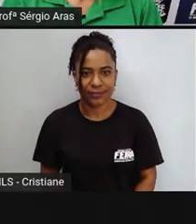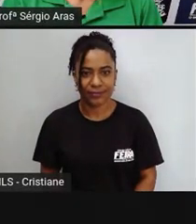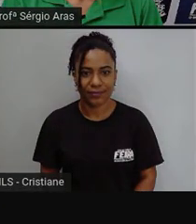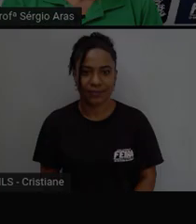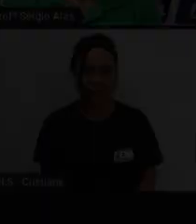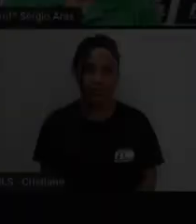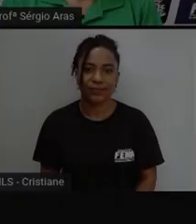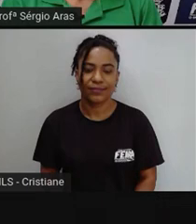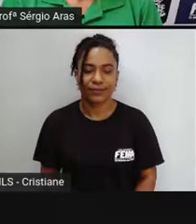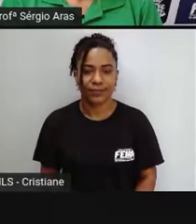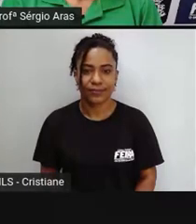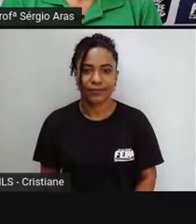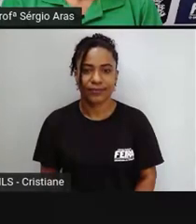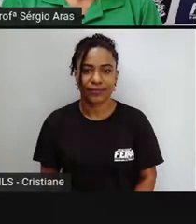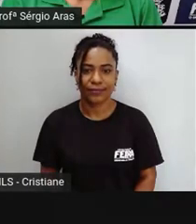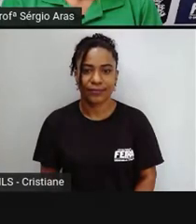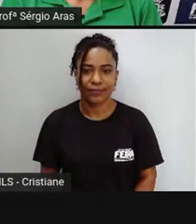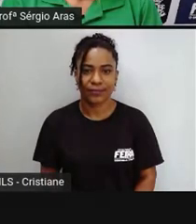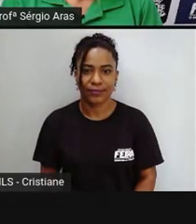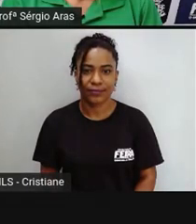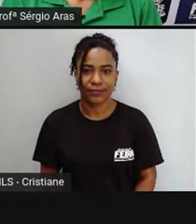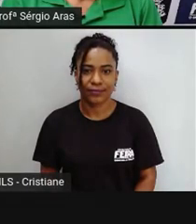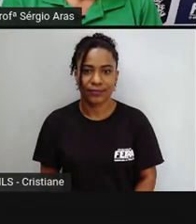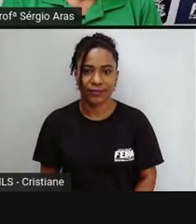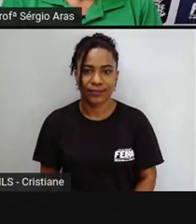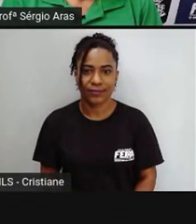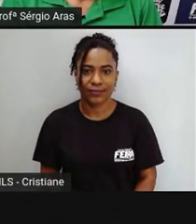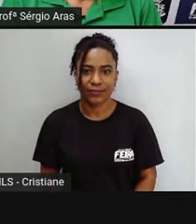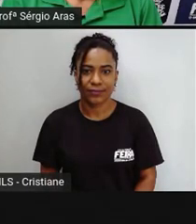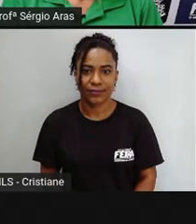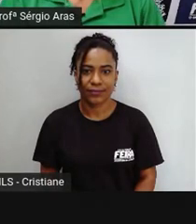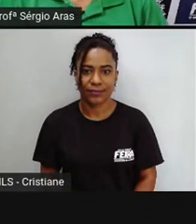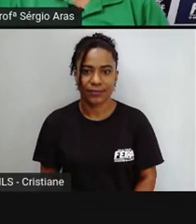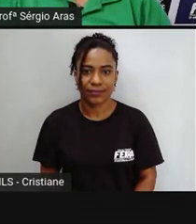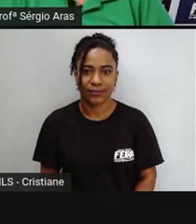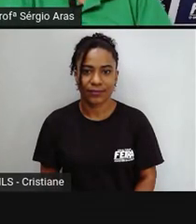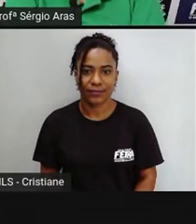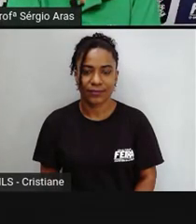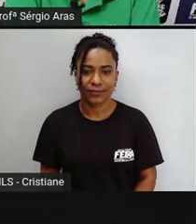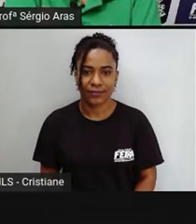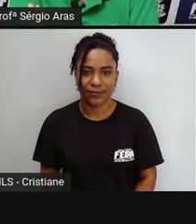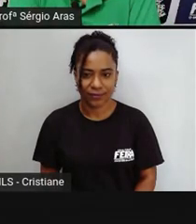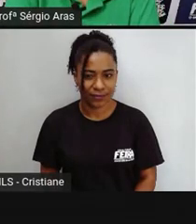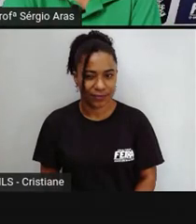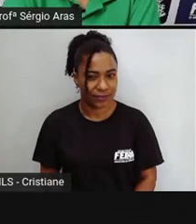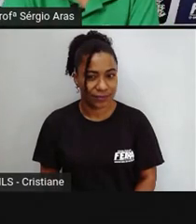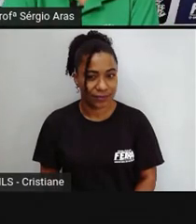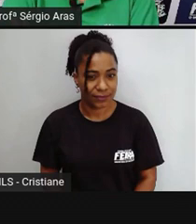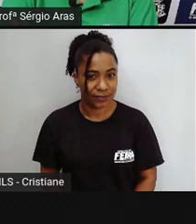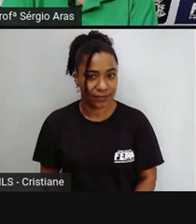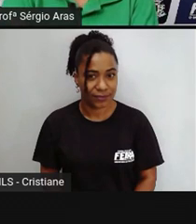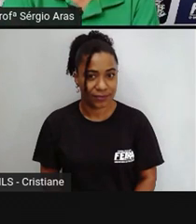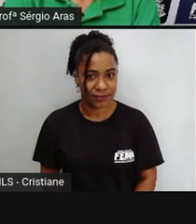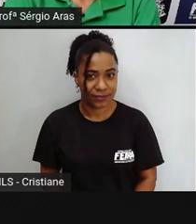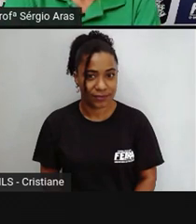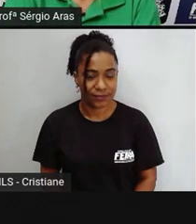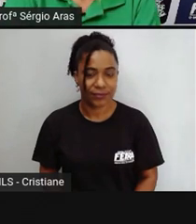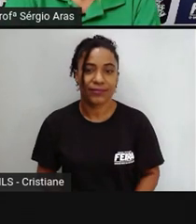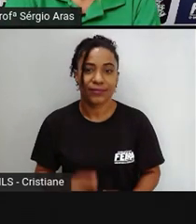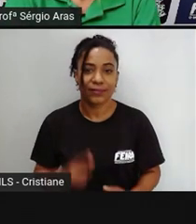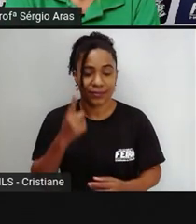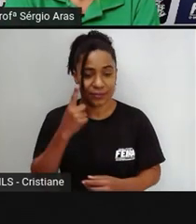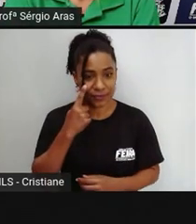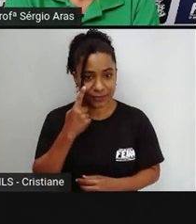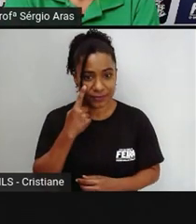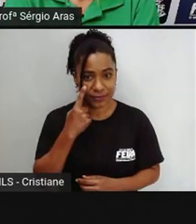despede gente já imaginou dormir e acordar com os pés na água convivendo com o frio com a umidade da casa e